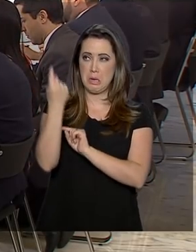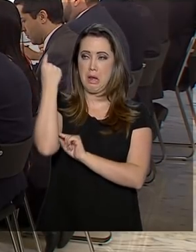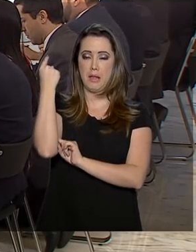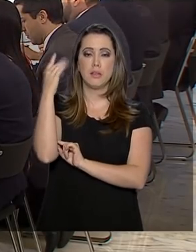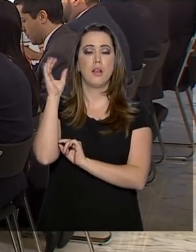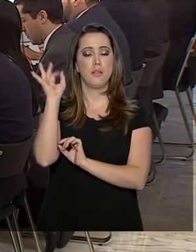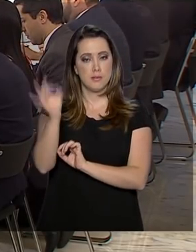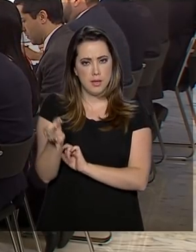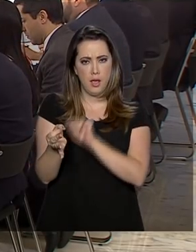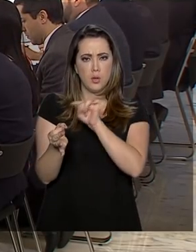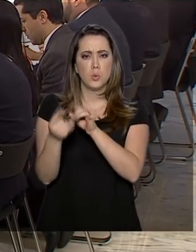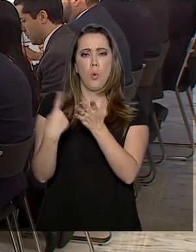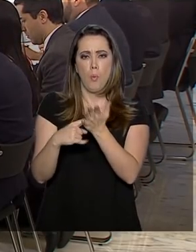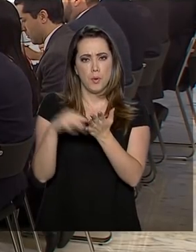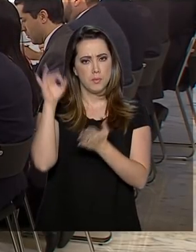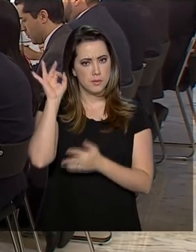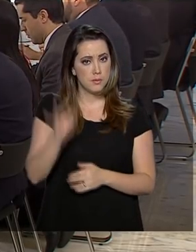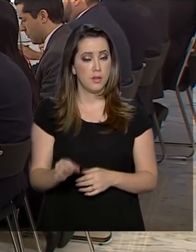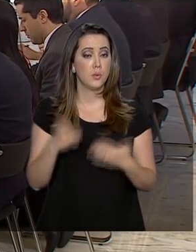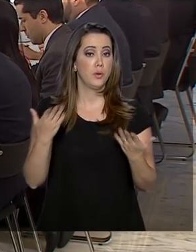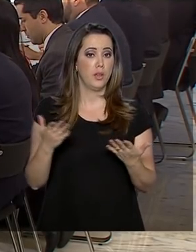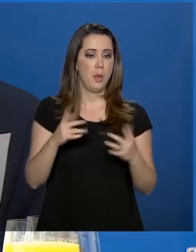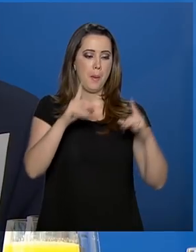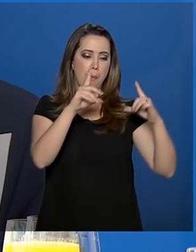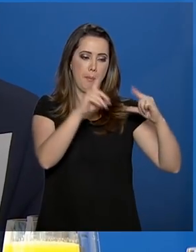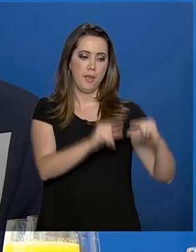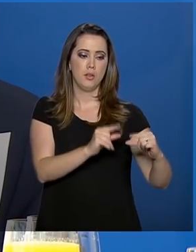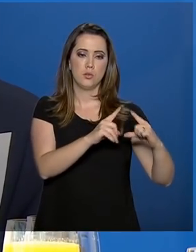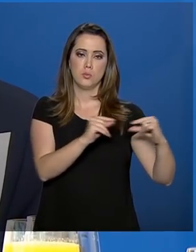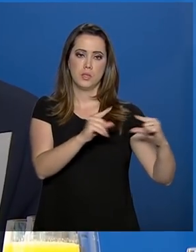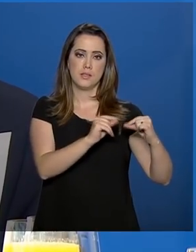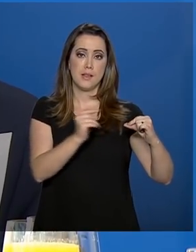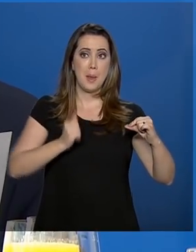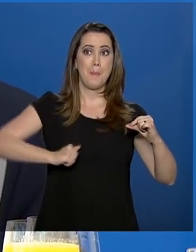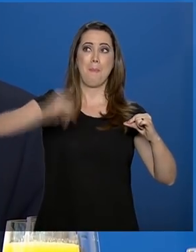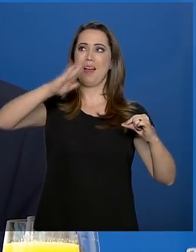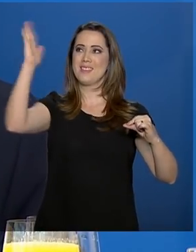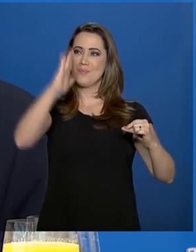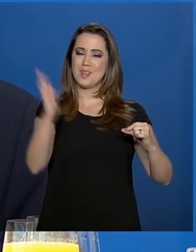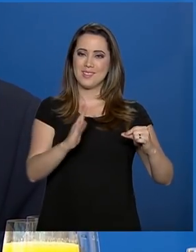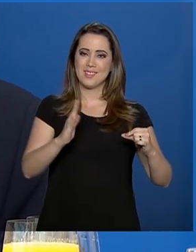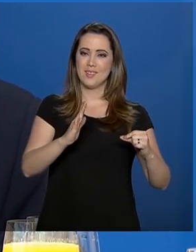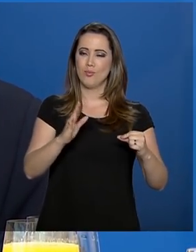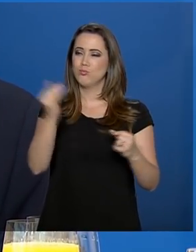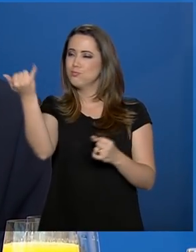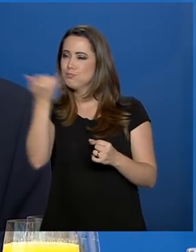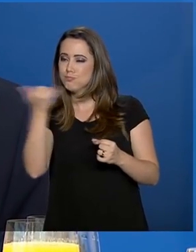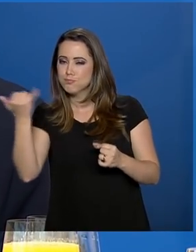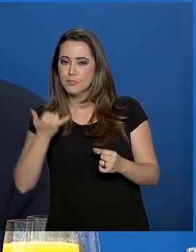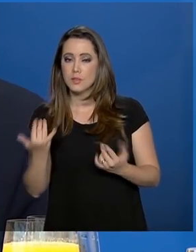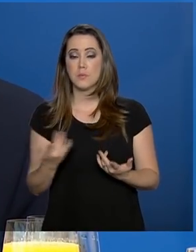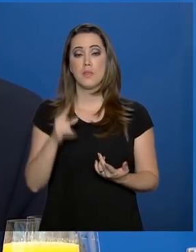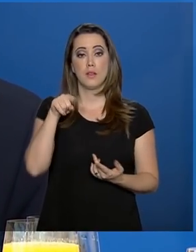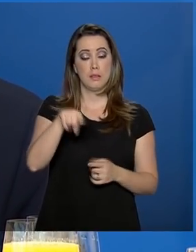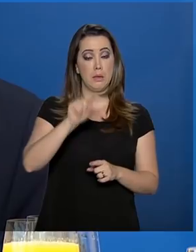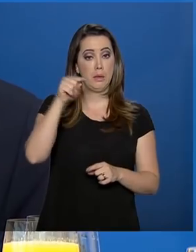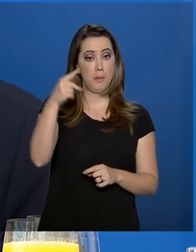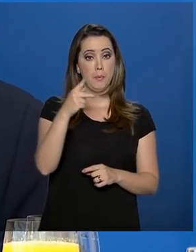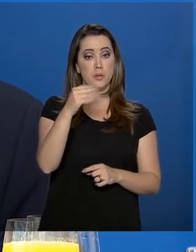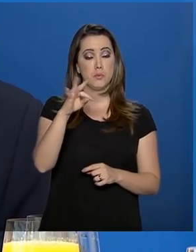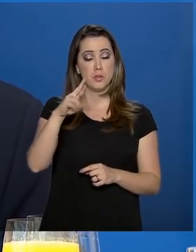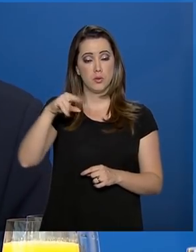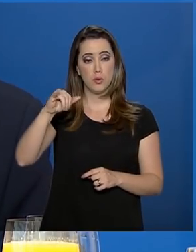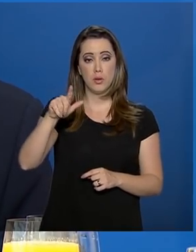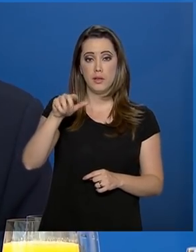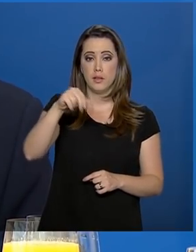mais Brasil. Esta semana vai a Pernambuco. Em Petrolina, entrega um conjunto habitacional do programa Minha Casa Minha Vida e